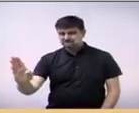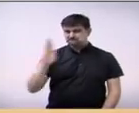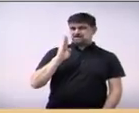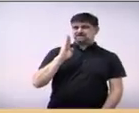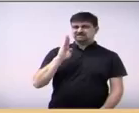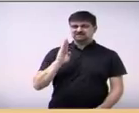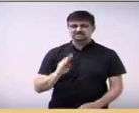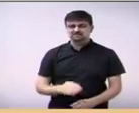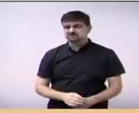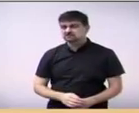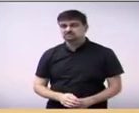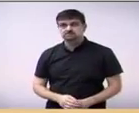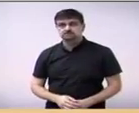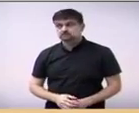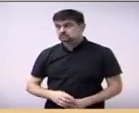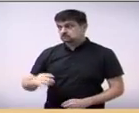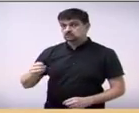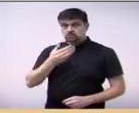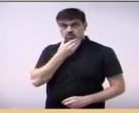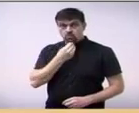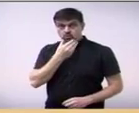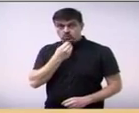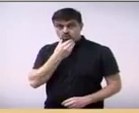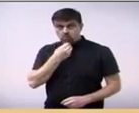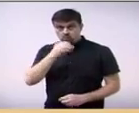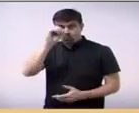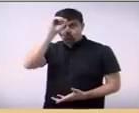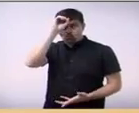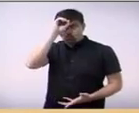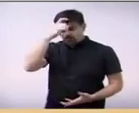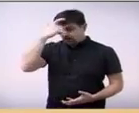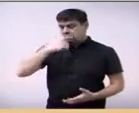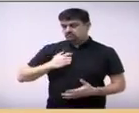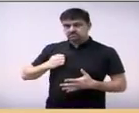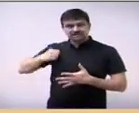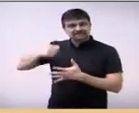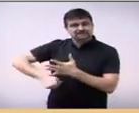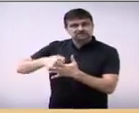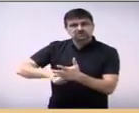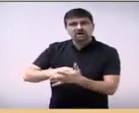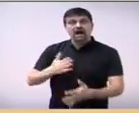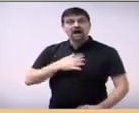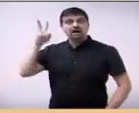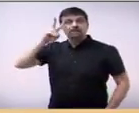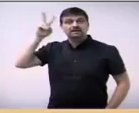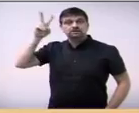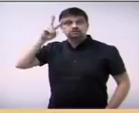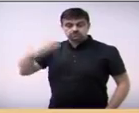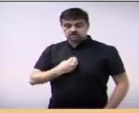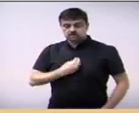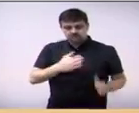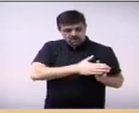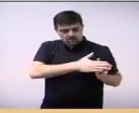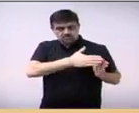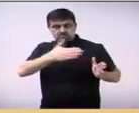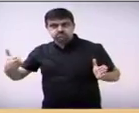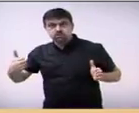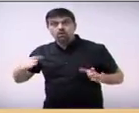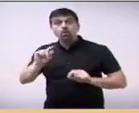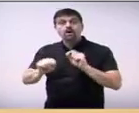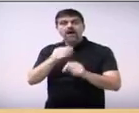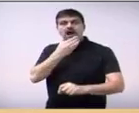reta. Mesmo os homens não sabendo da minha luta, da minha história, da minha conduta, eles